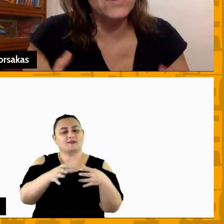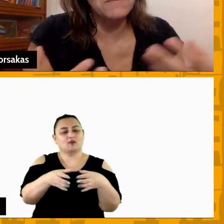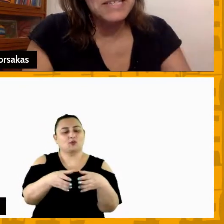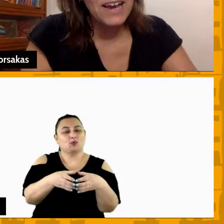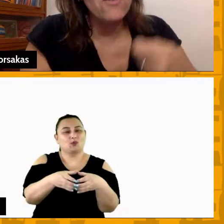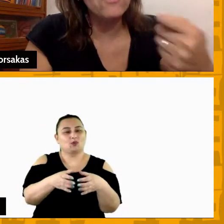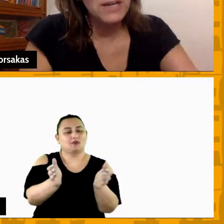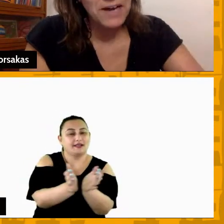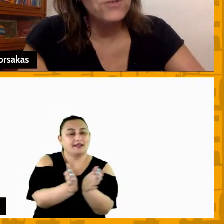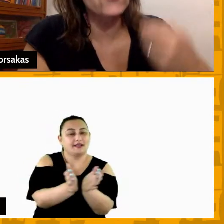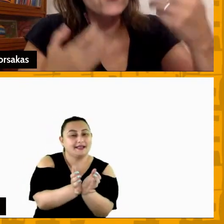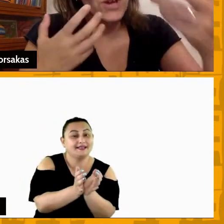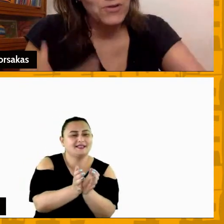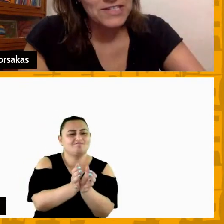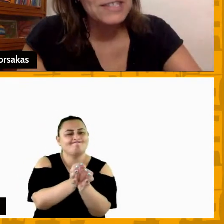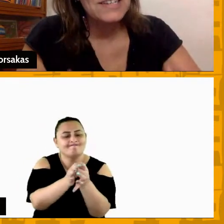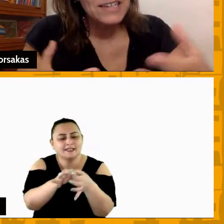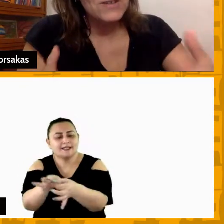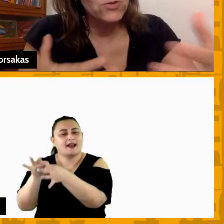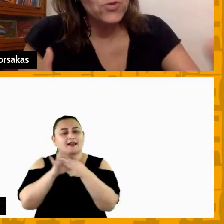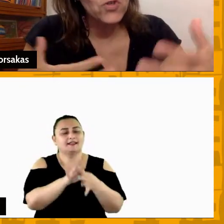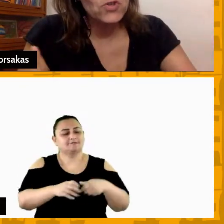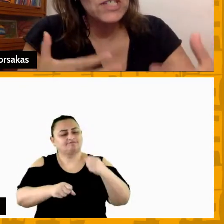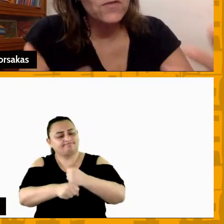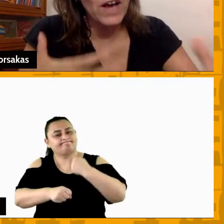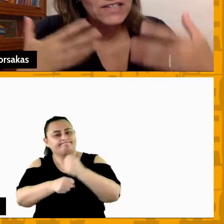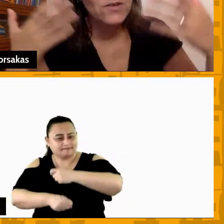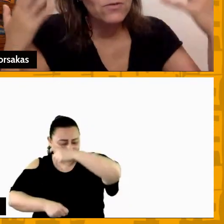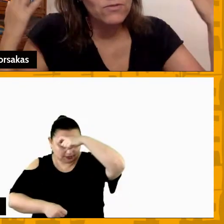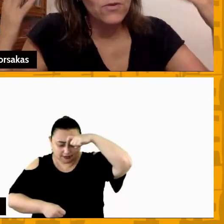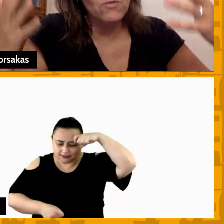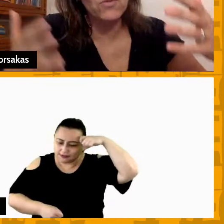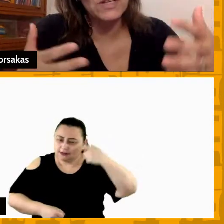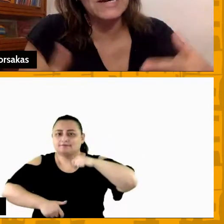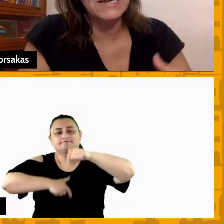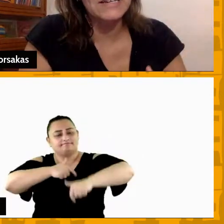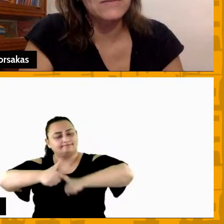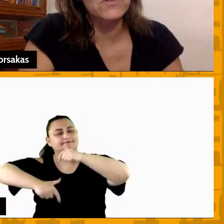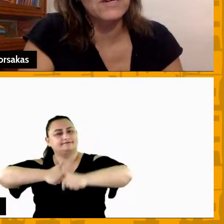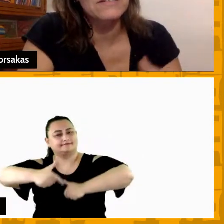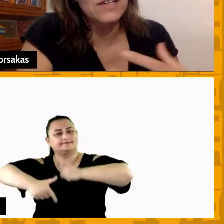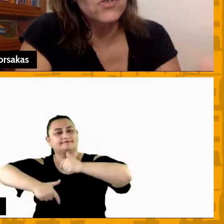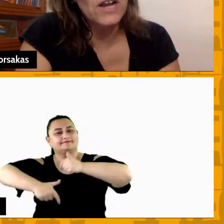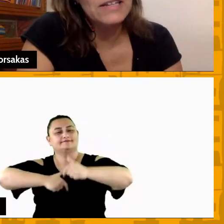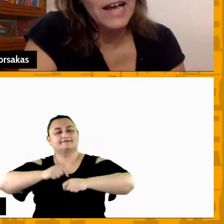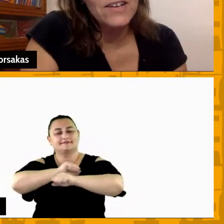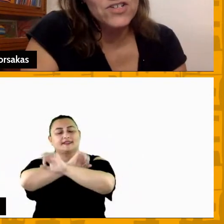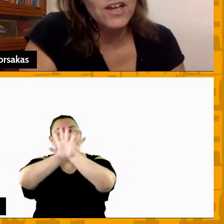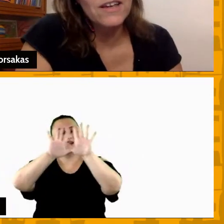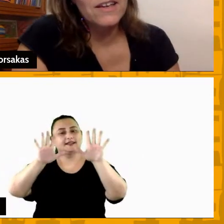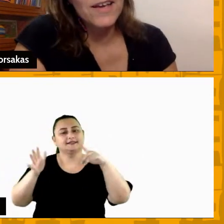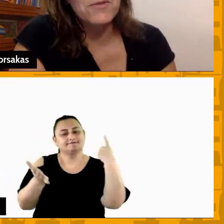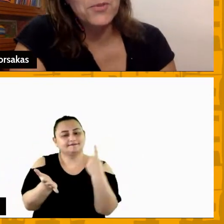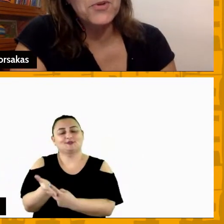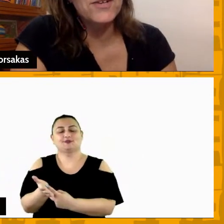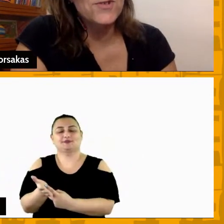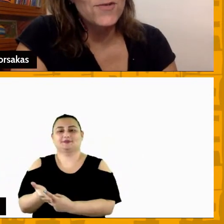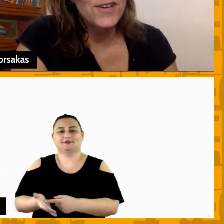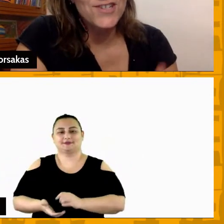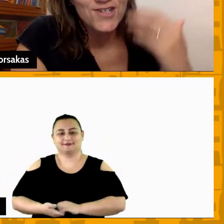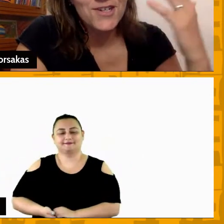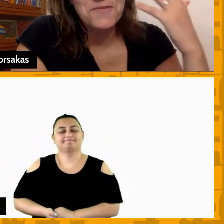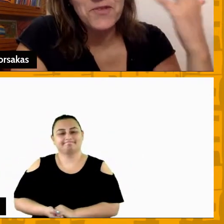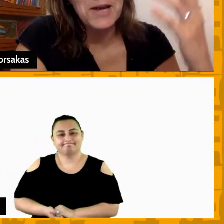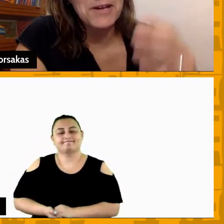a gente fala tanto mas é com trabalho duro é com tudo isso que vocês fazem com muita clareza e muita intencionalidade muito